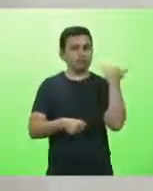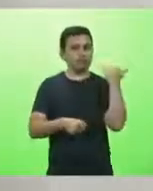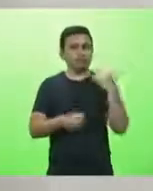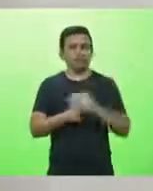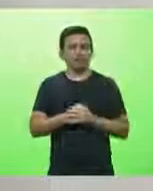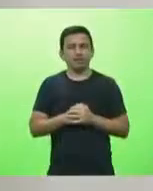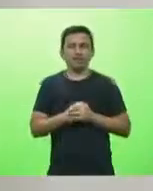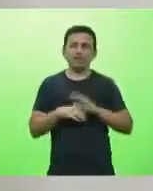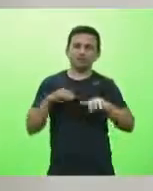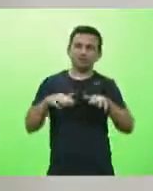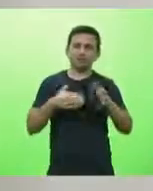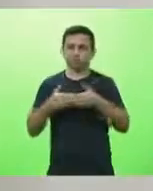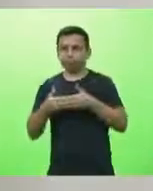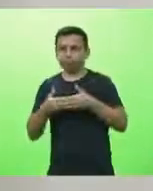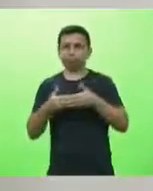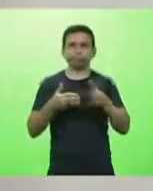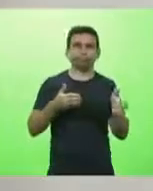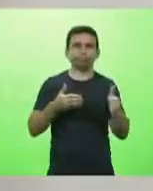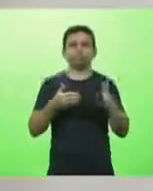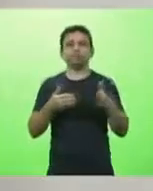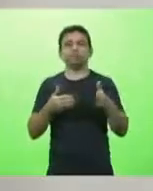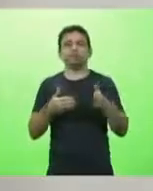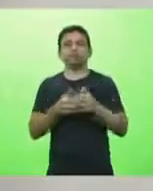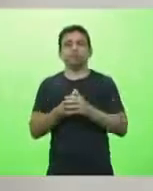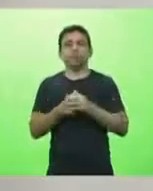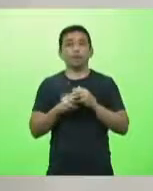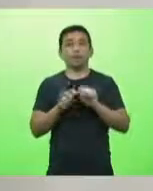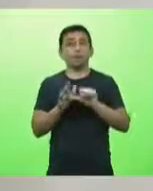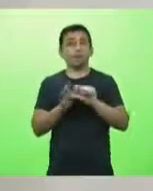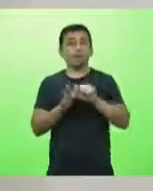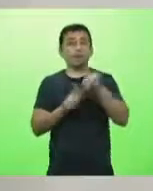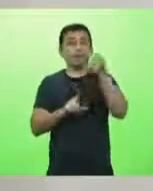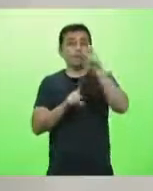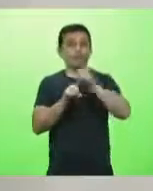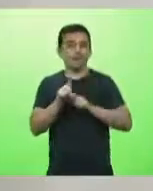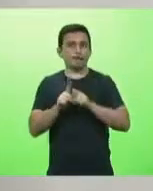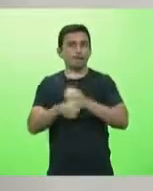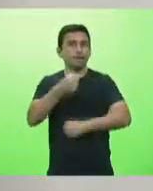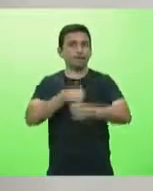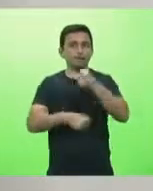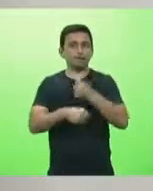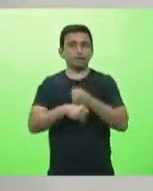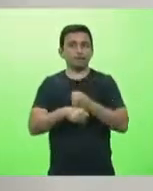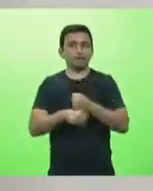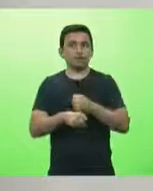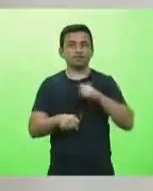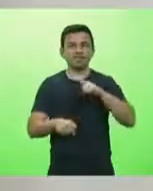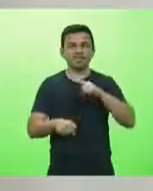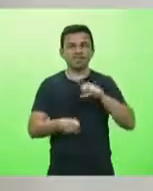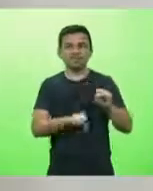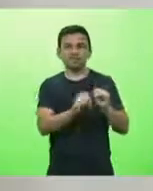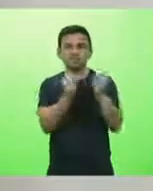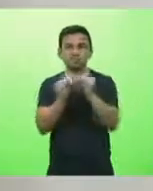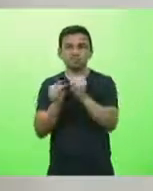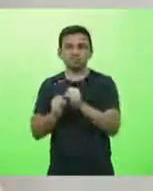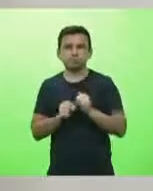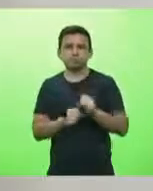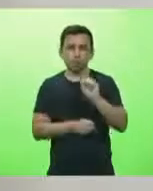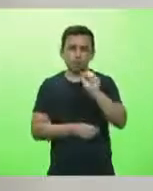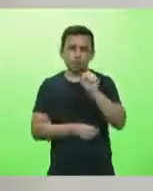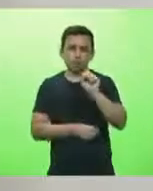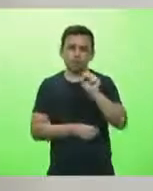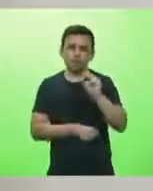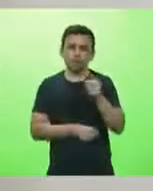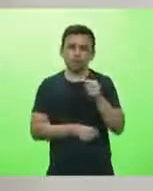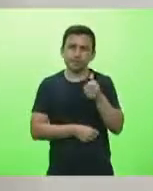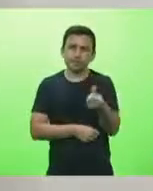lockdown, tira lockdown. Só no primeiro mês do ano passado, houve uma destruição de 8,6 milhões